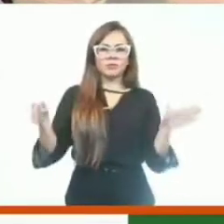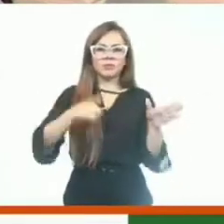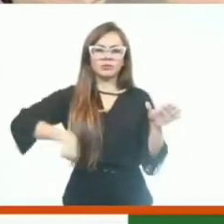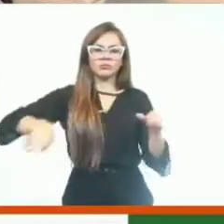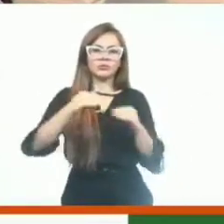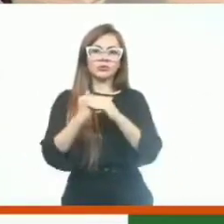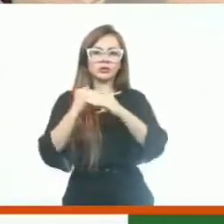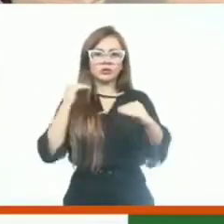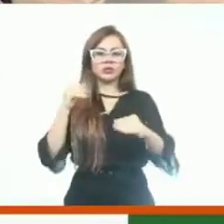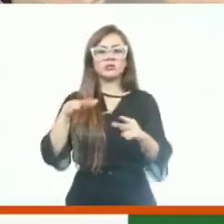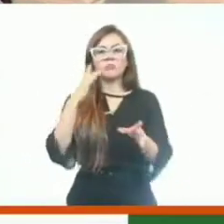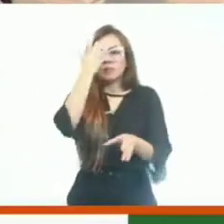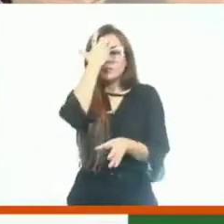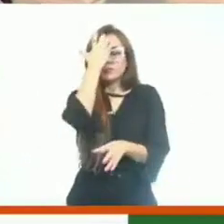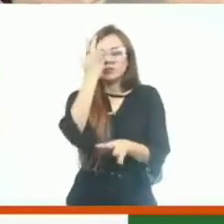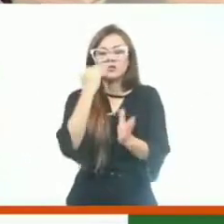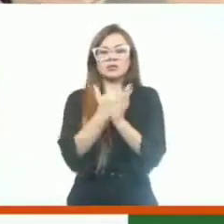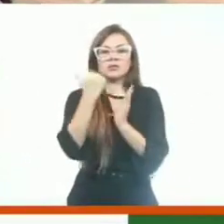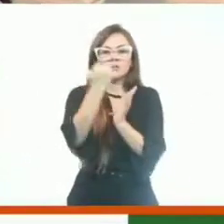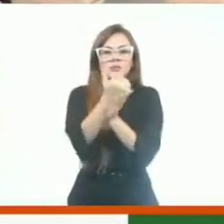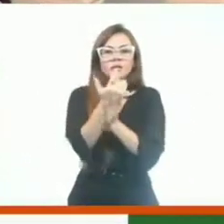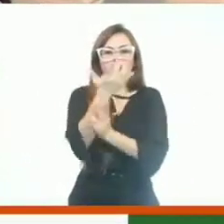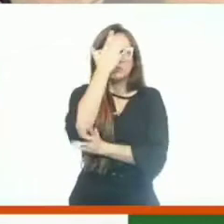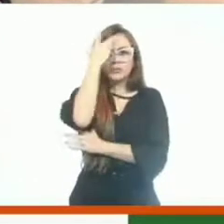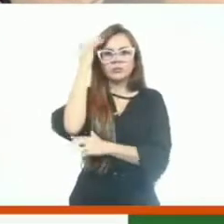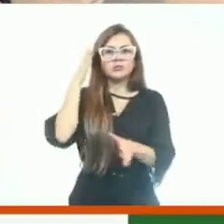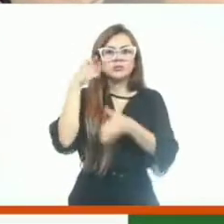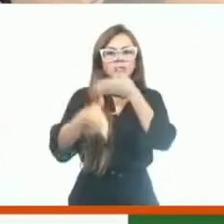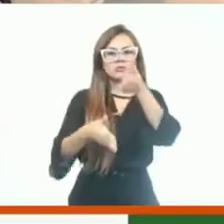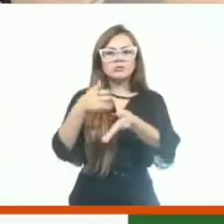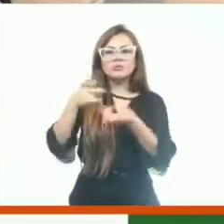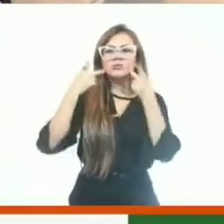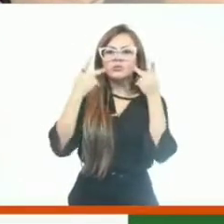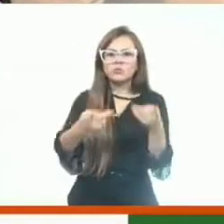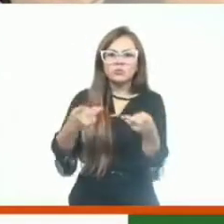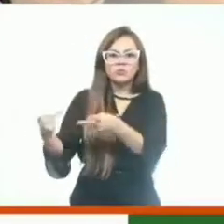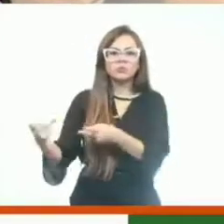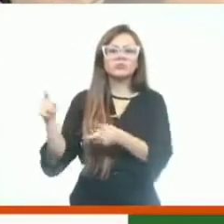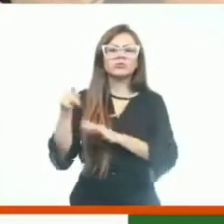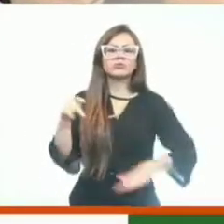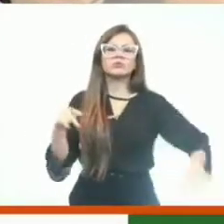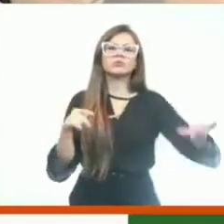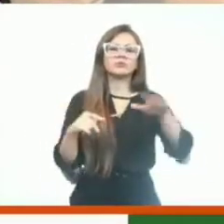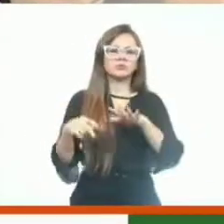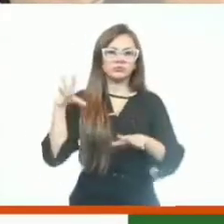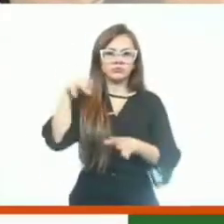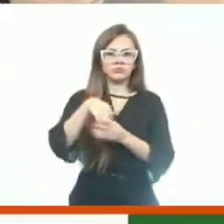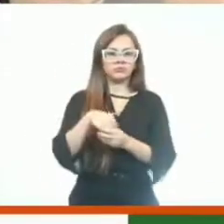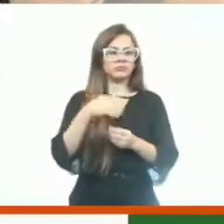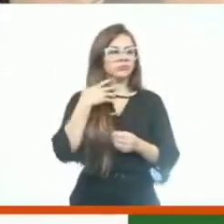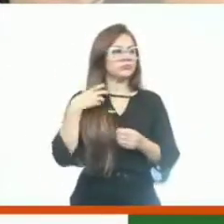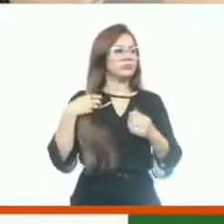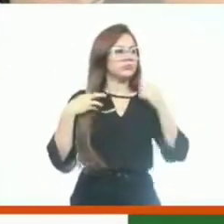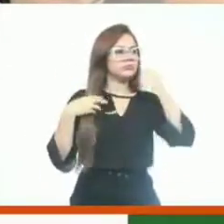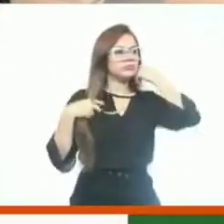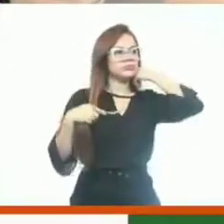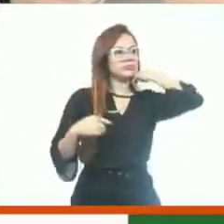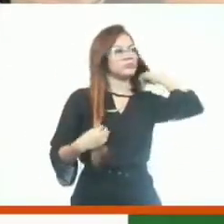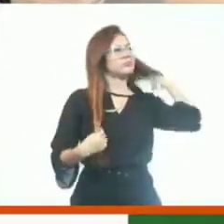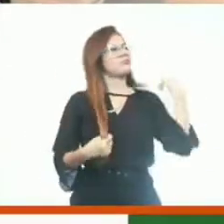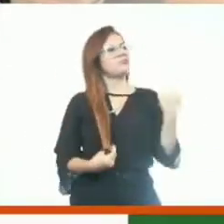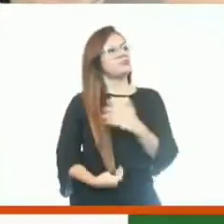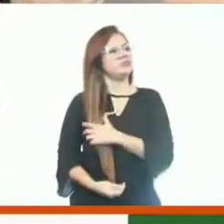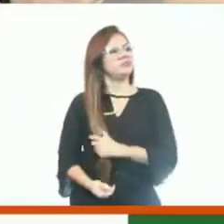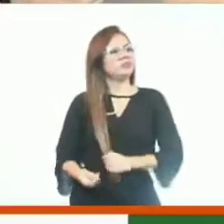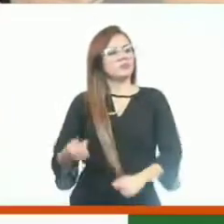facilitar essa passagem dos turistas, que fica mesmo ali na rotatória, que é muito bom com o